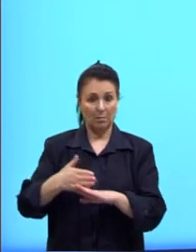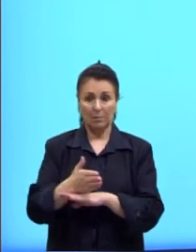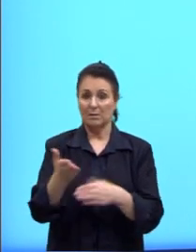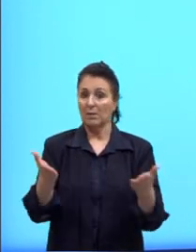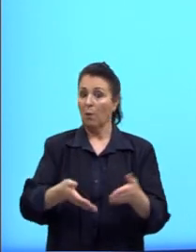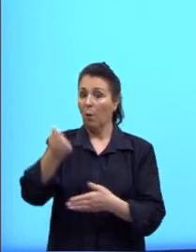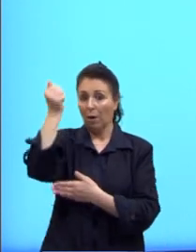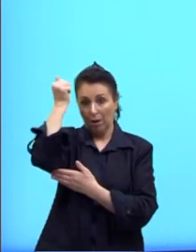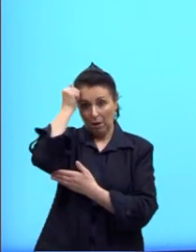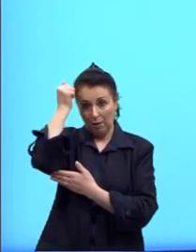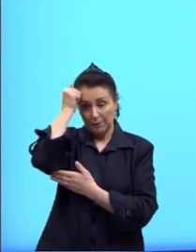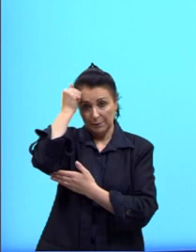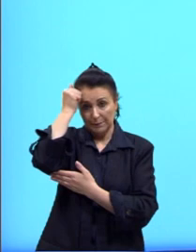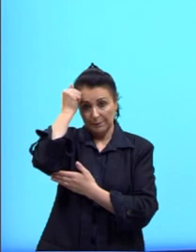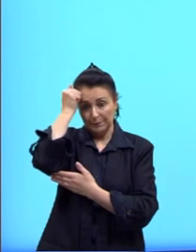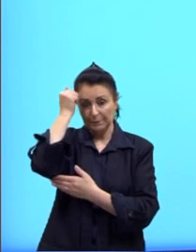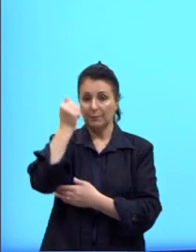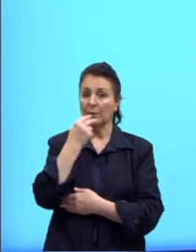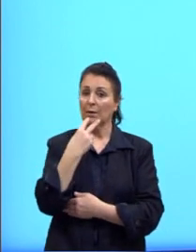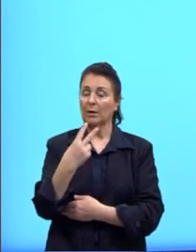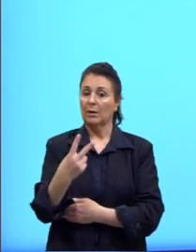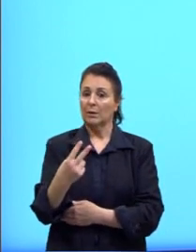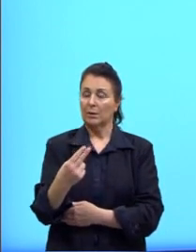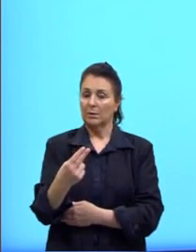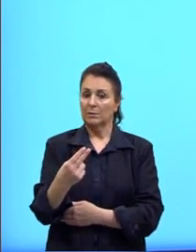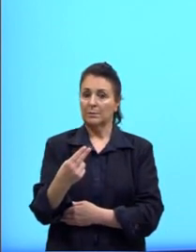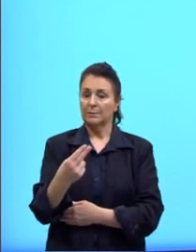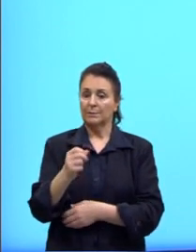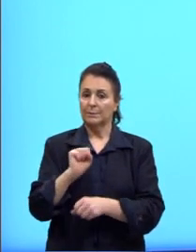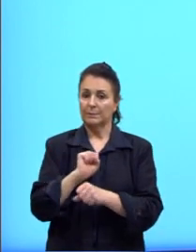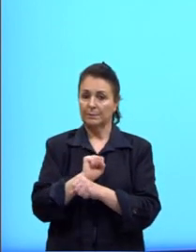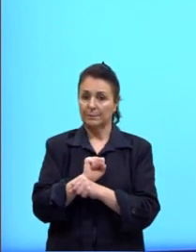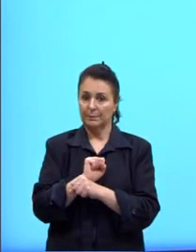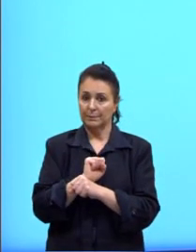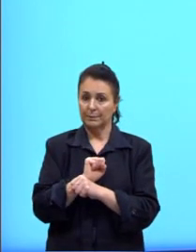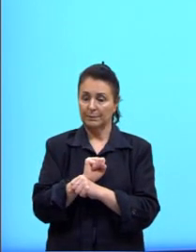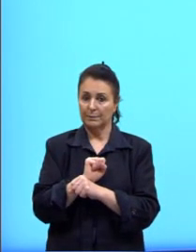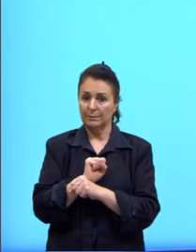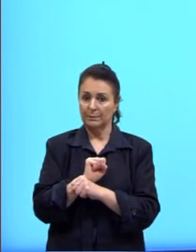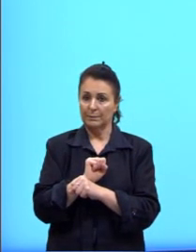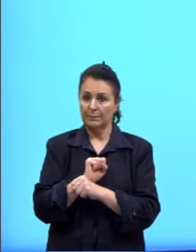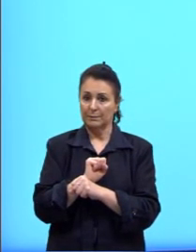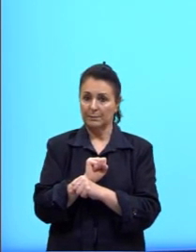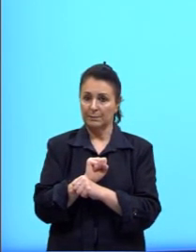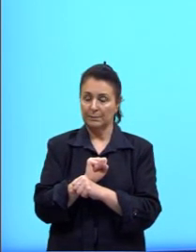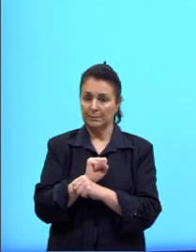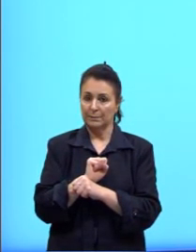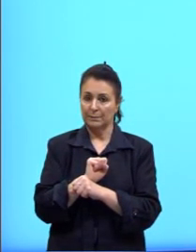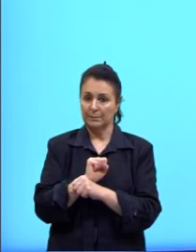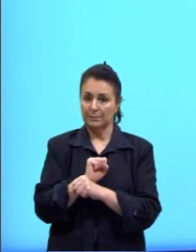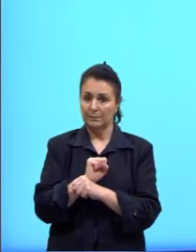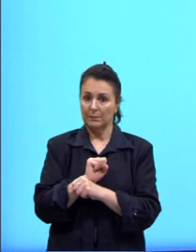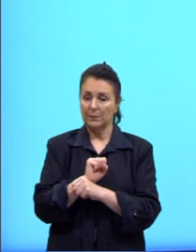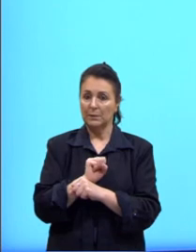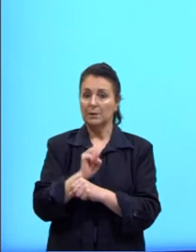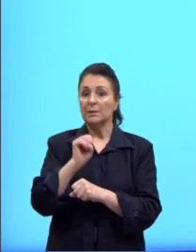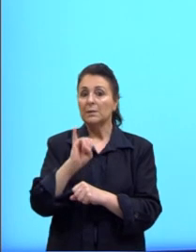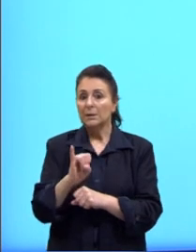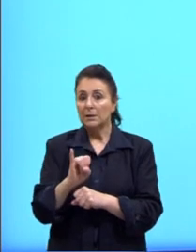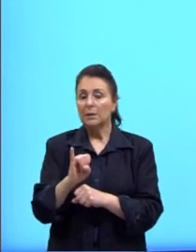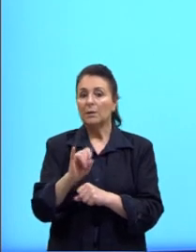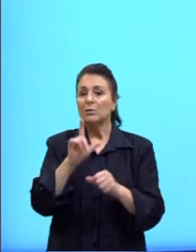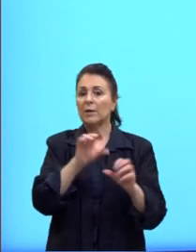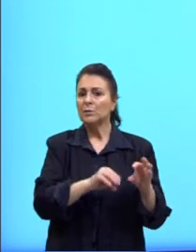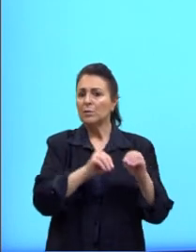Se a Lucy não tivesse se